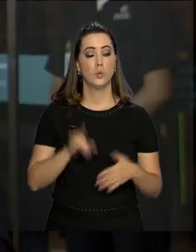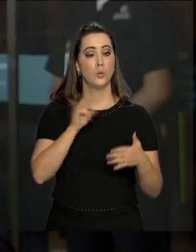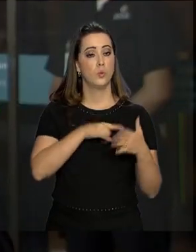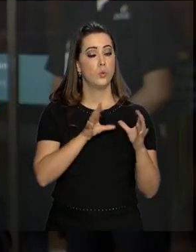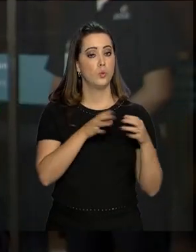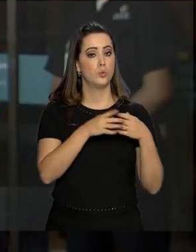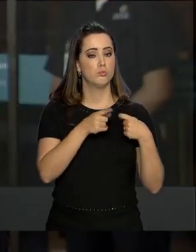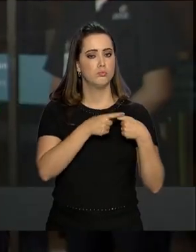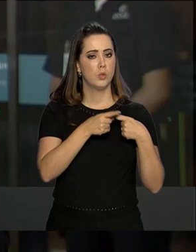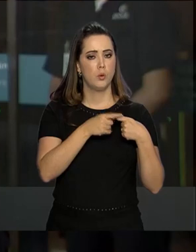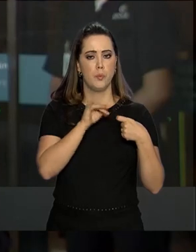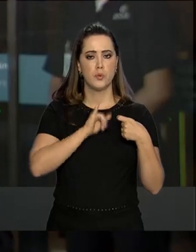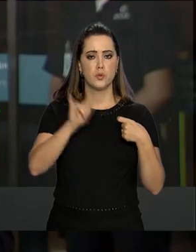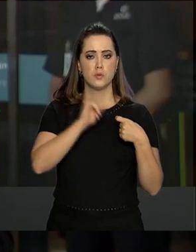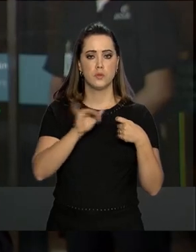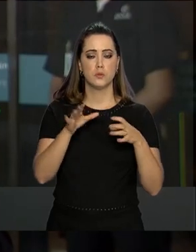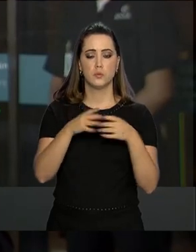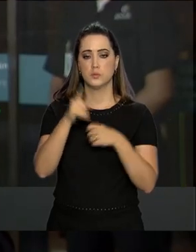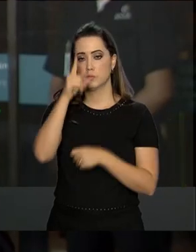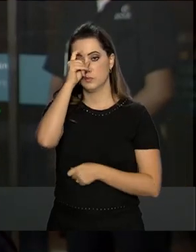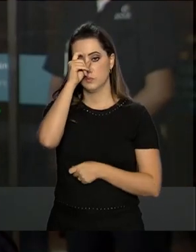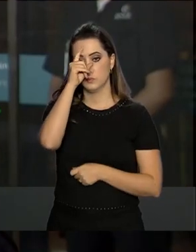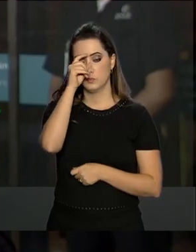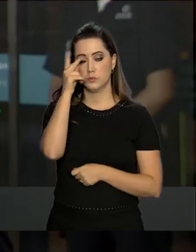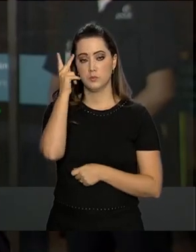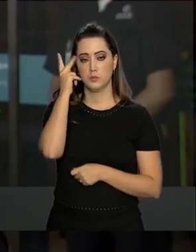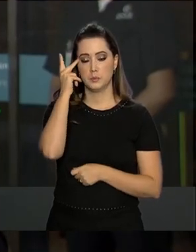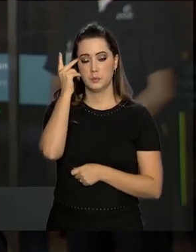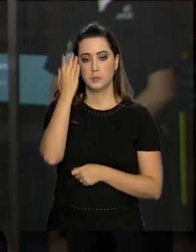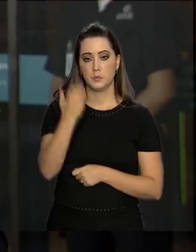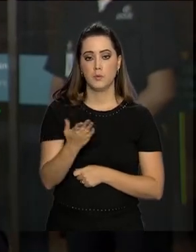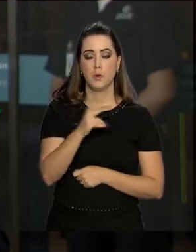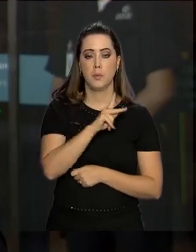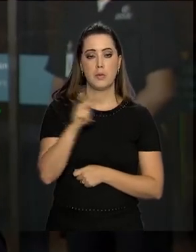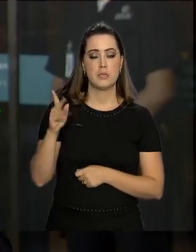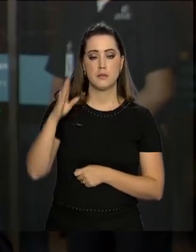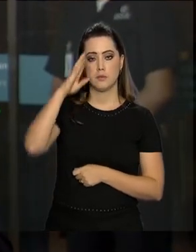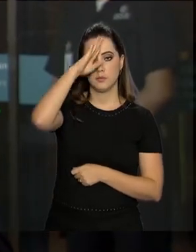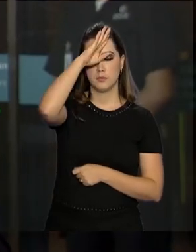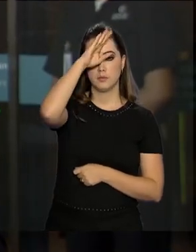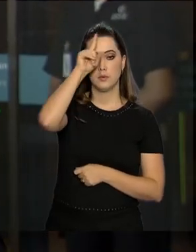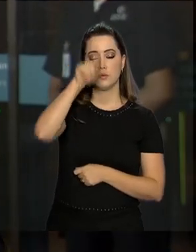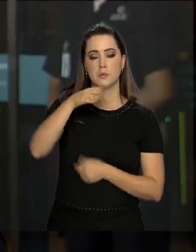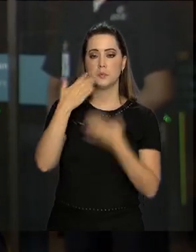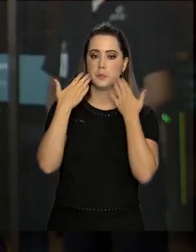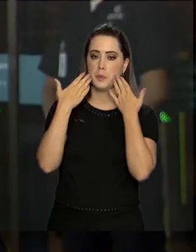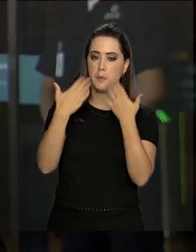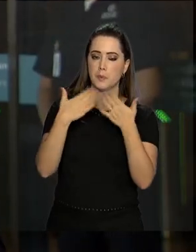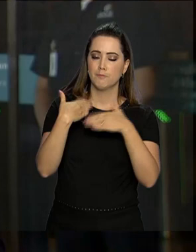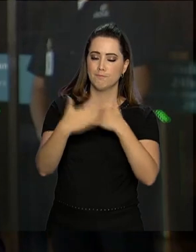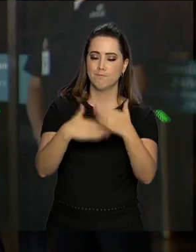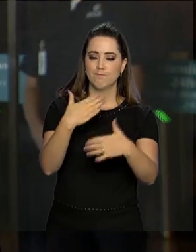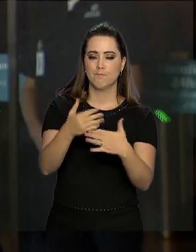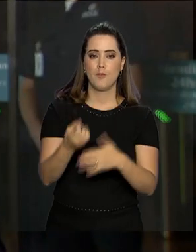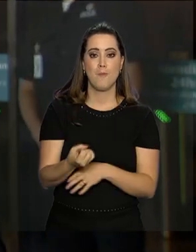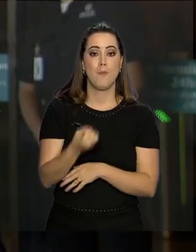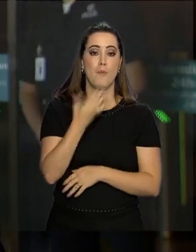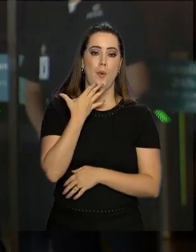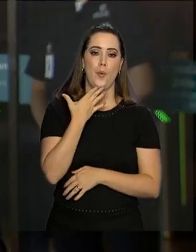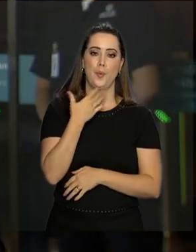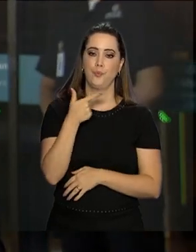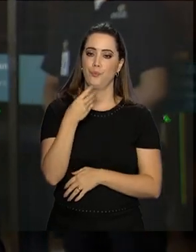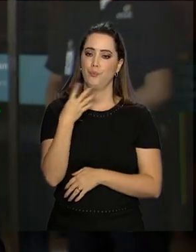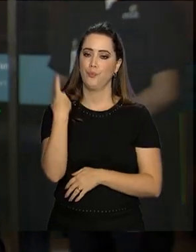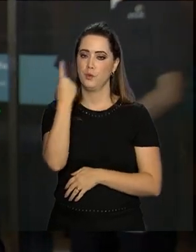boletim médico divulgado pela equipe do hospital Albert Einstein, o presidente da República, Jair Bolsonaro, apresentou boa evolução nas últimas 24